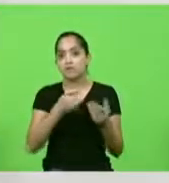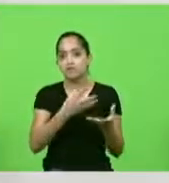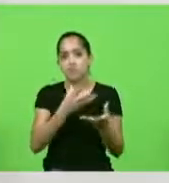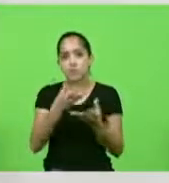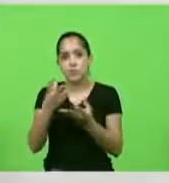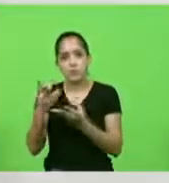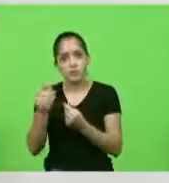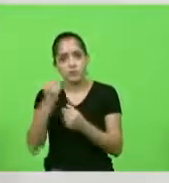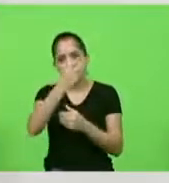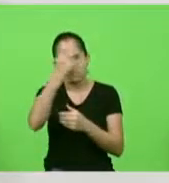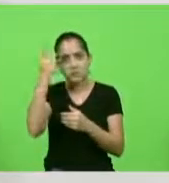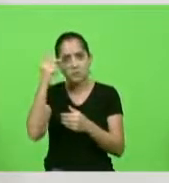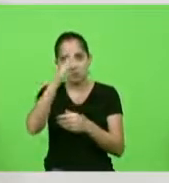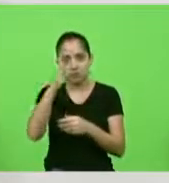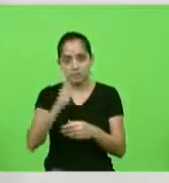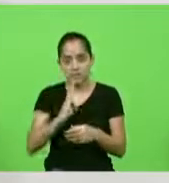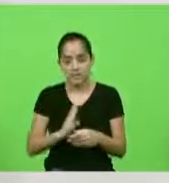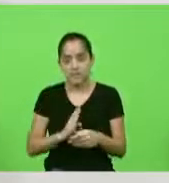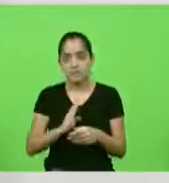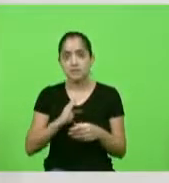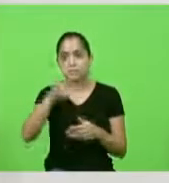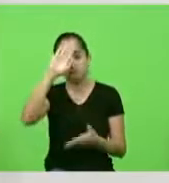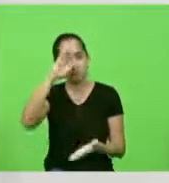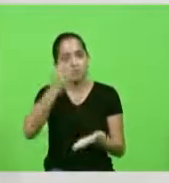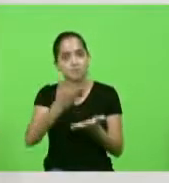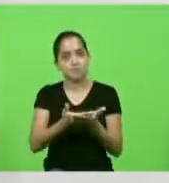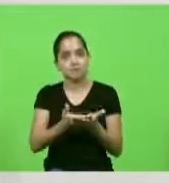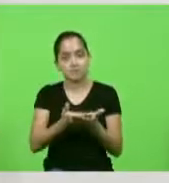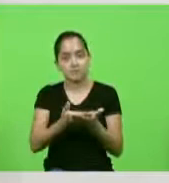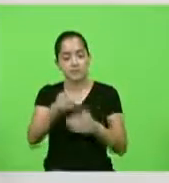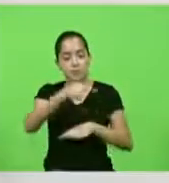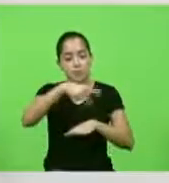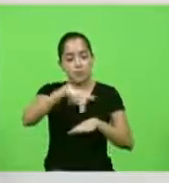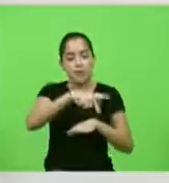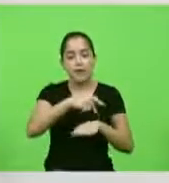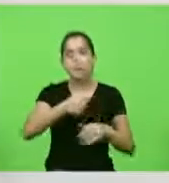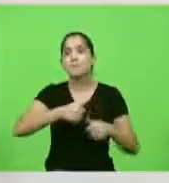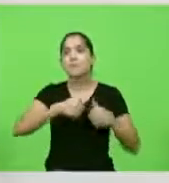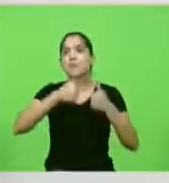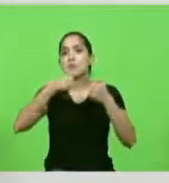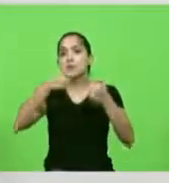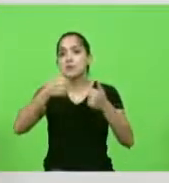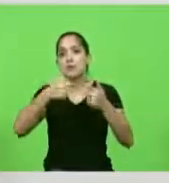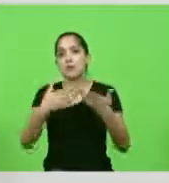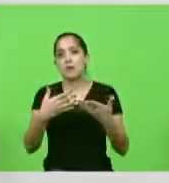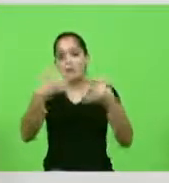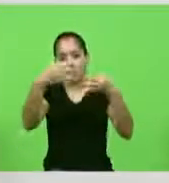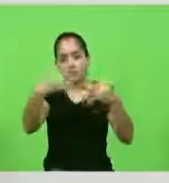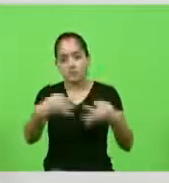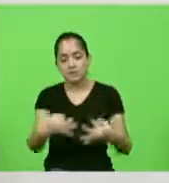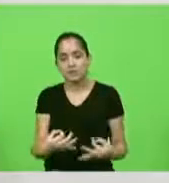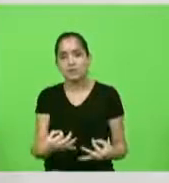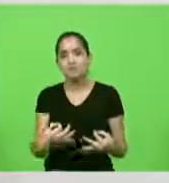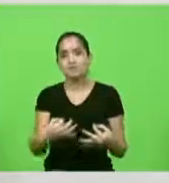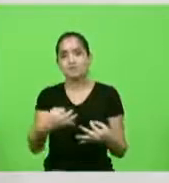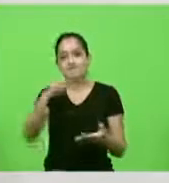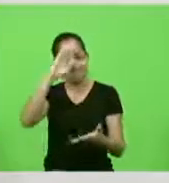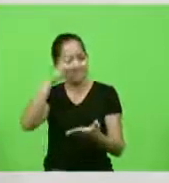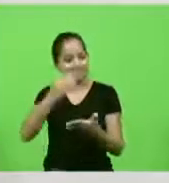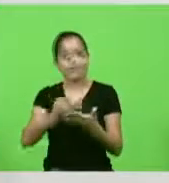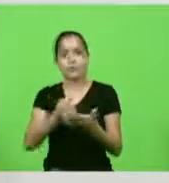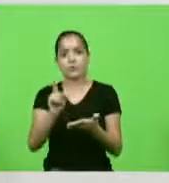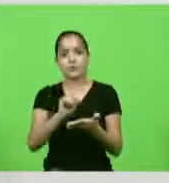brasileiros que acreditaram num país melhor e mais honesto acabam desacreditando